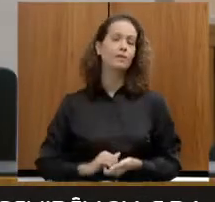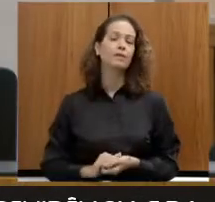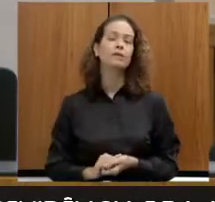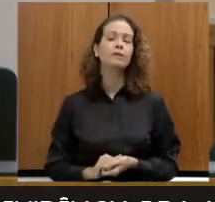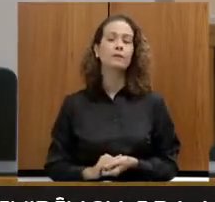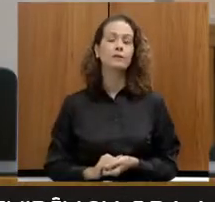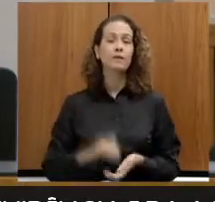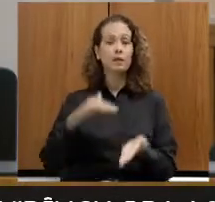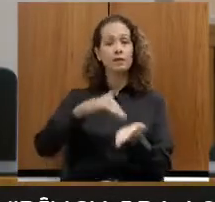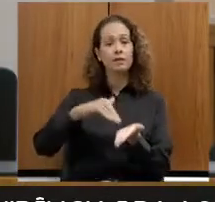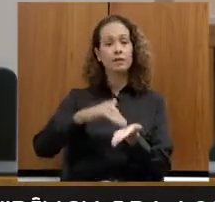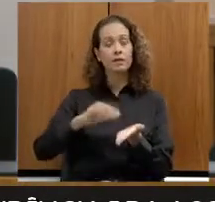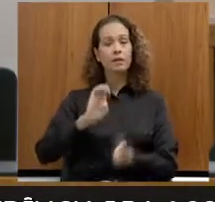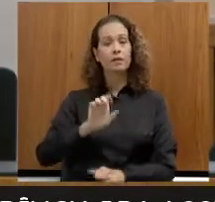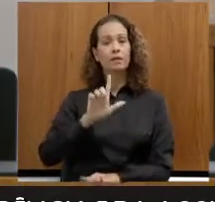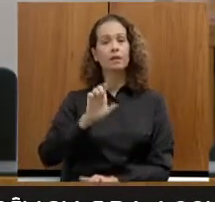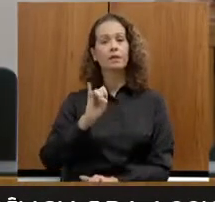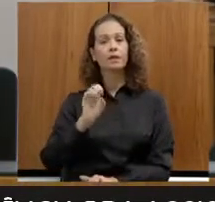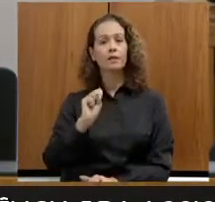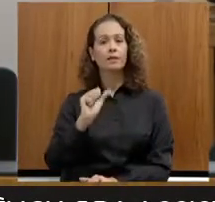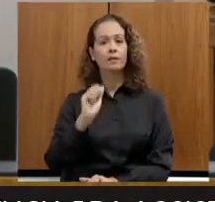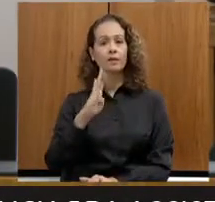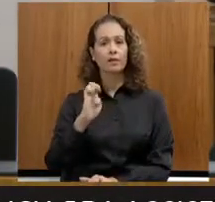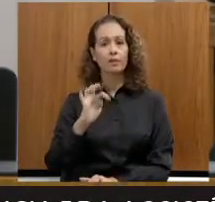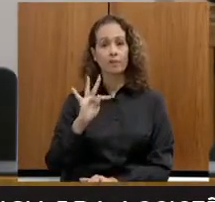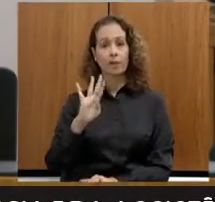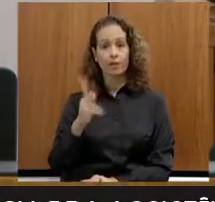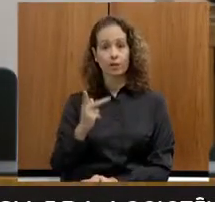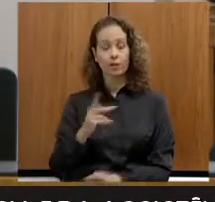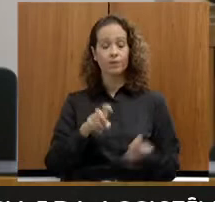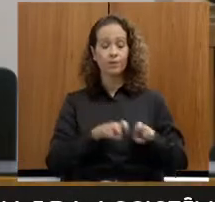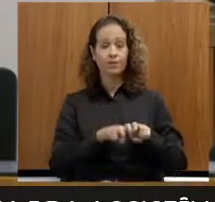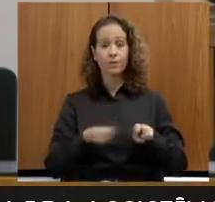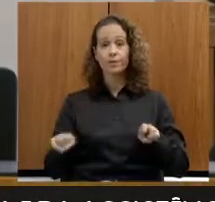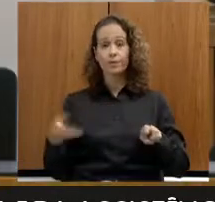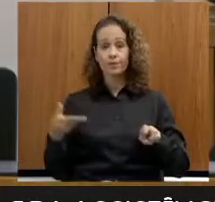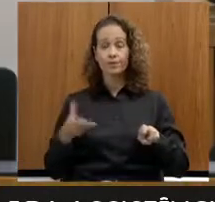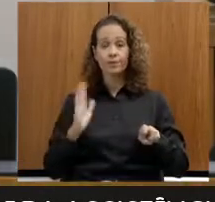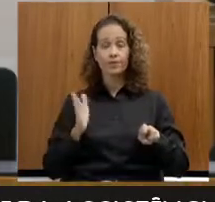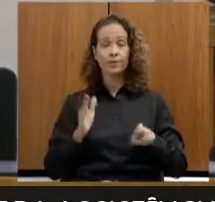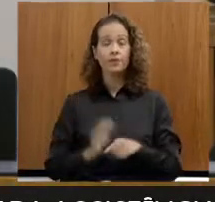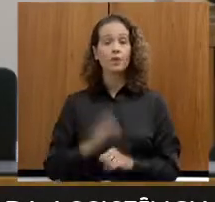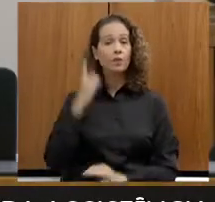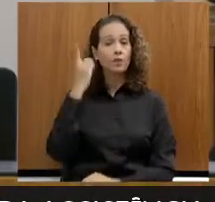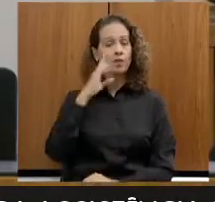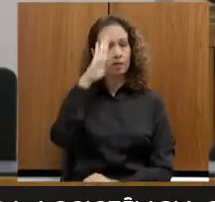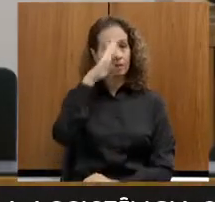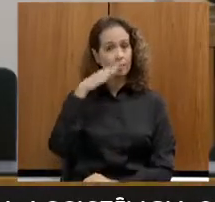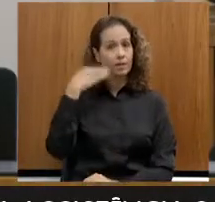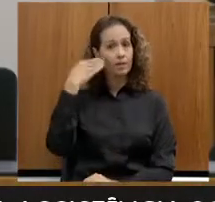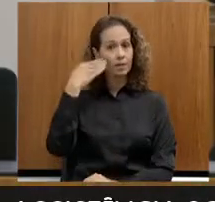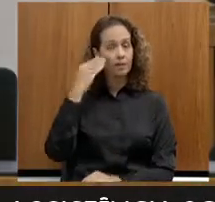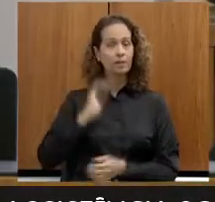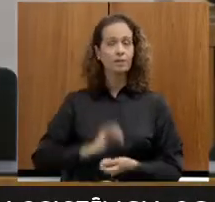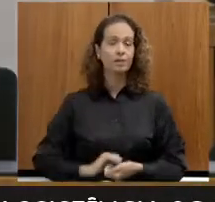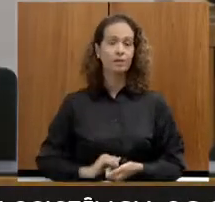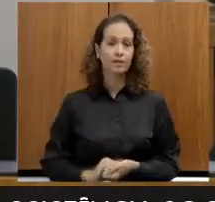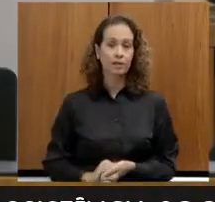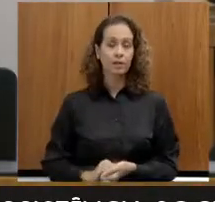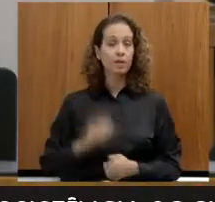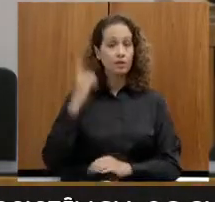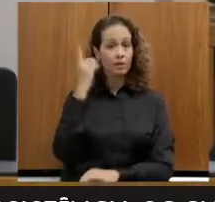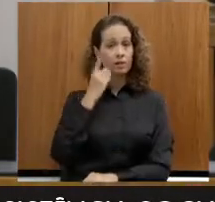secretária Elisabeth Jucá, que está aqui compondo a mesa, da deputada Beatriz Serqueira, do